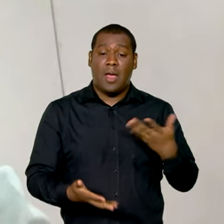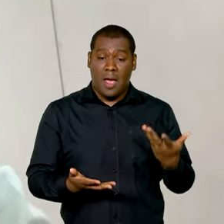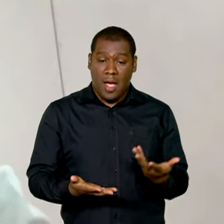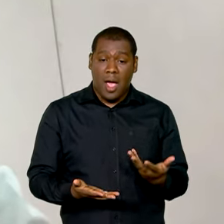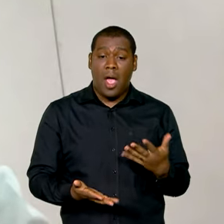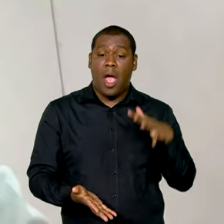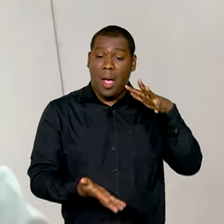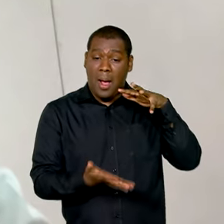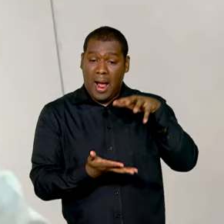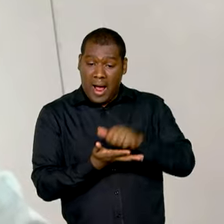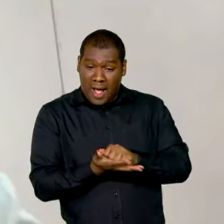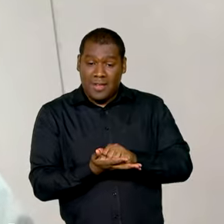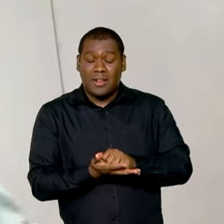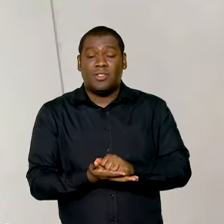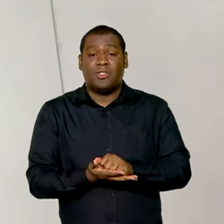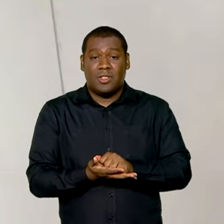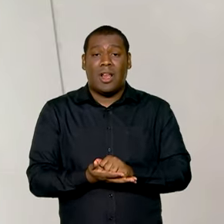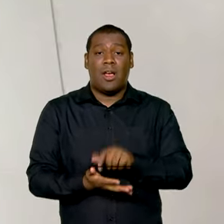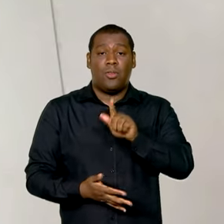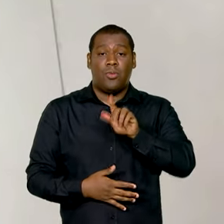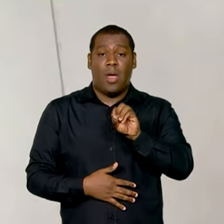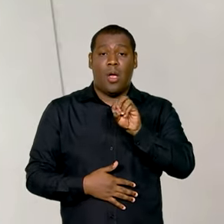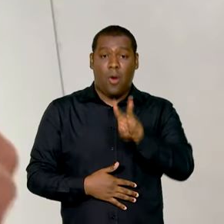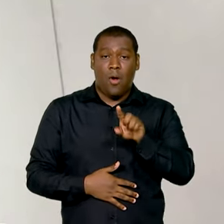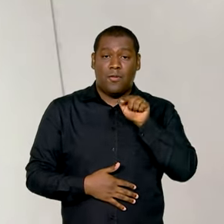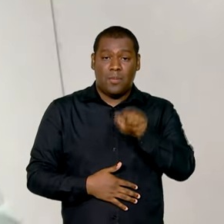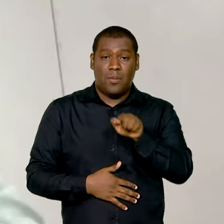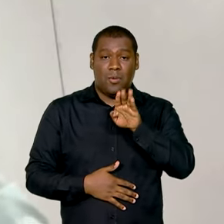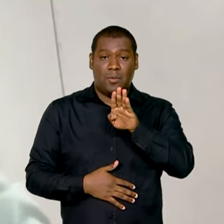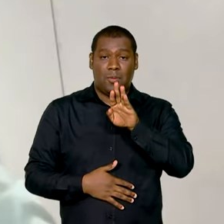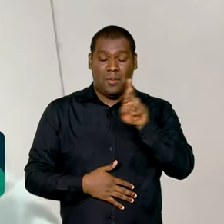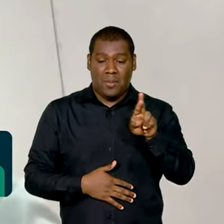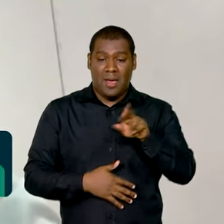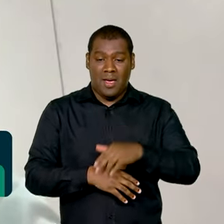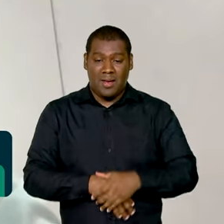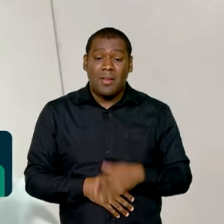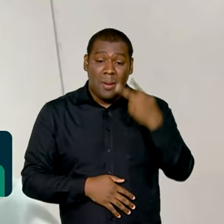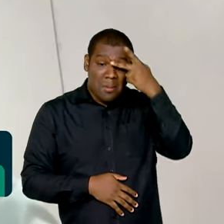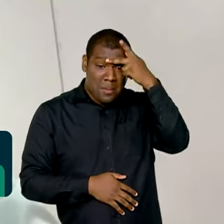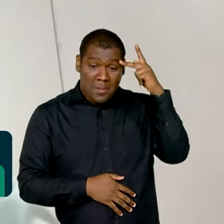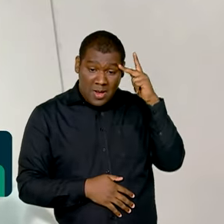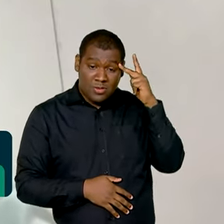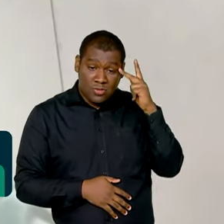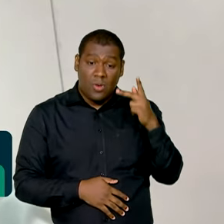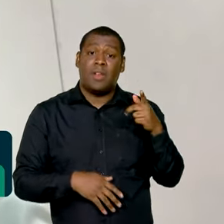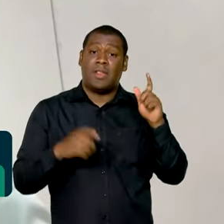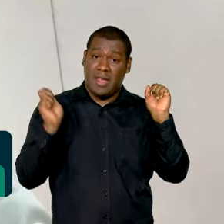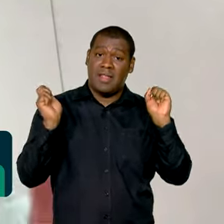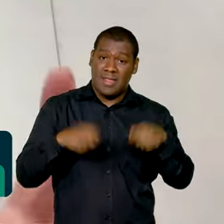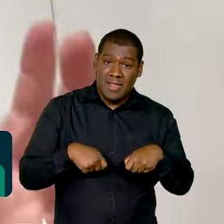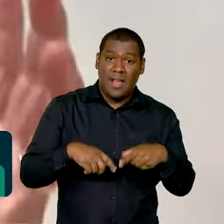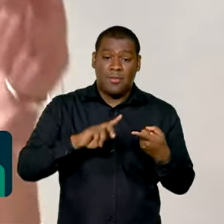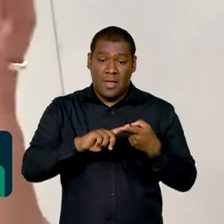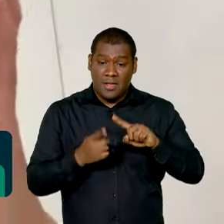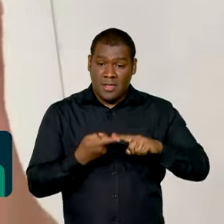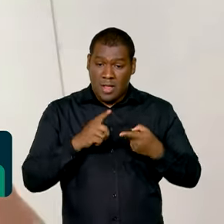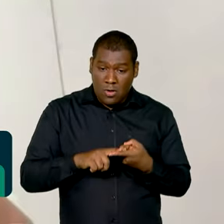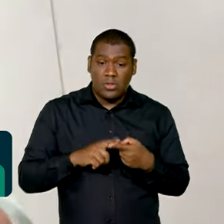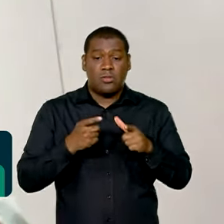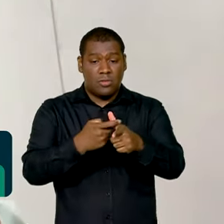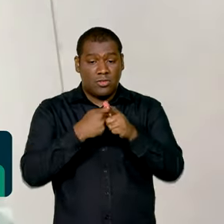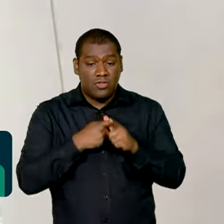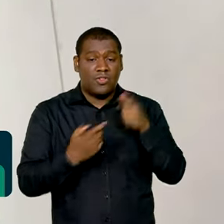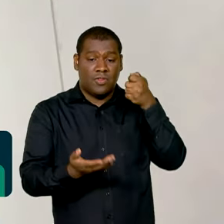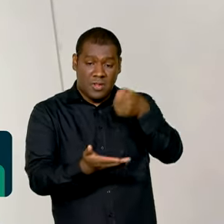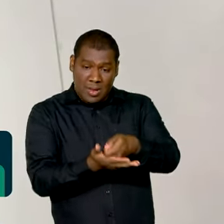Pelo Desenrola, o consumidor pode ali ver todas as possibilidades que ele tem de renegociação e ele pode fazer